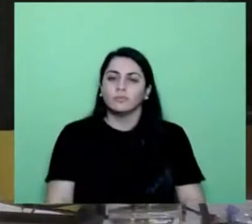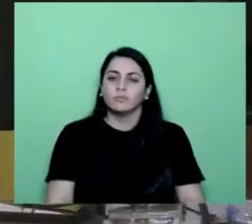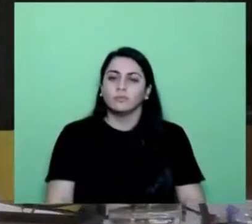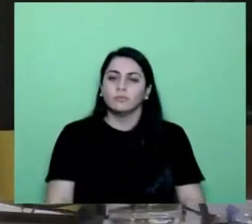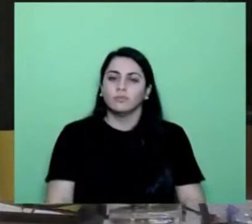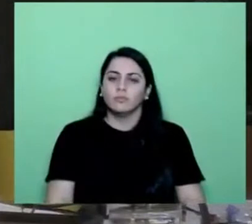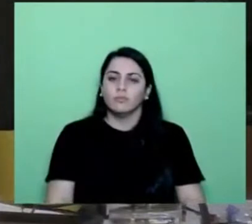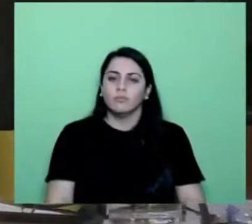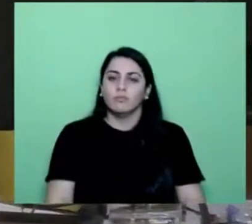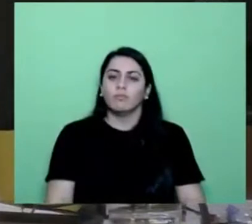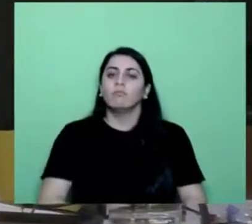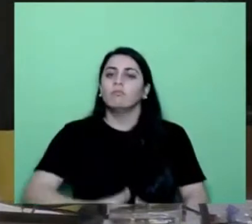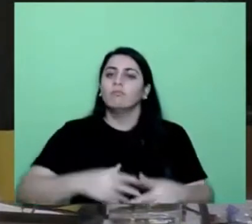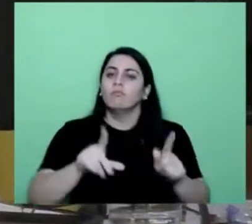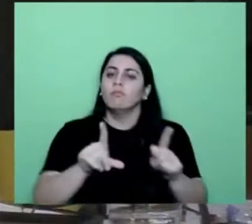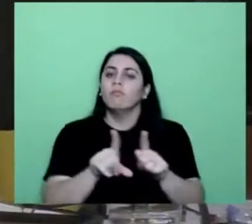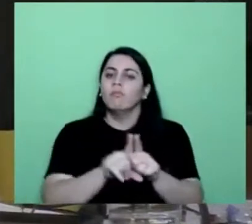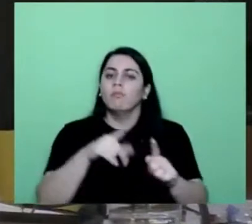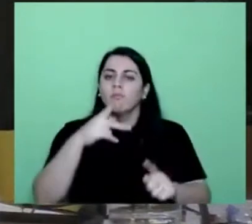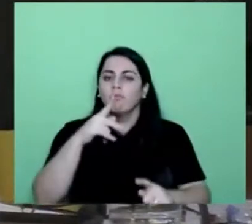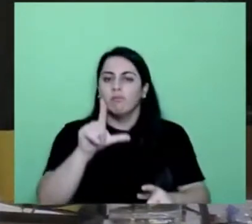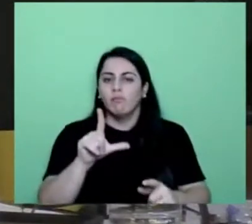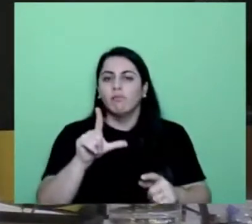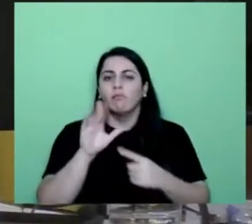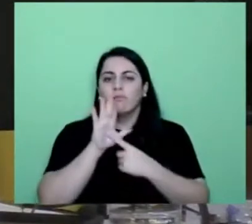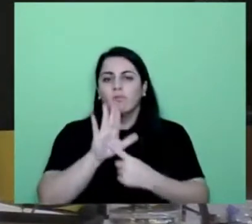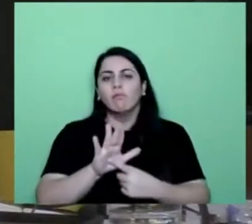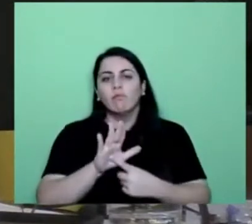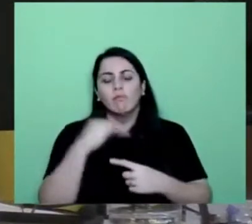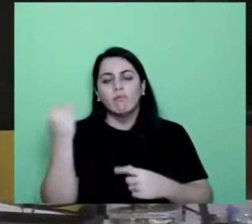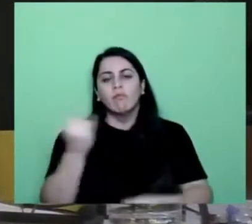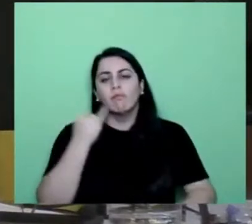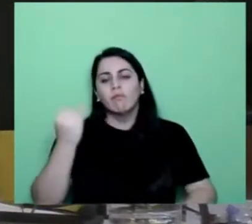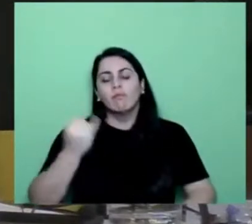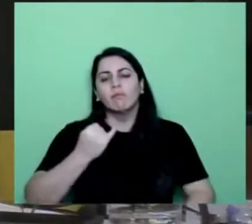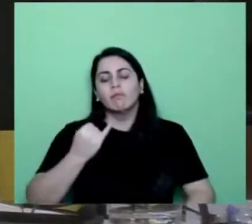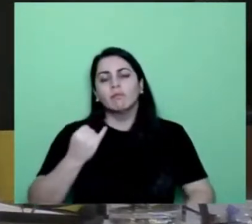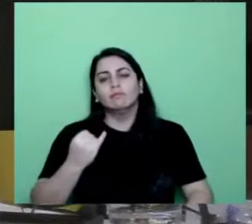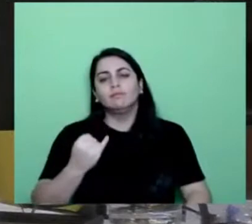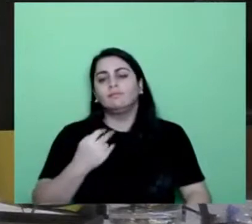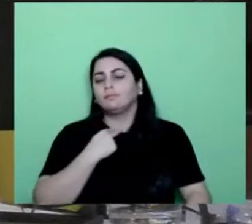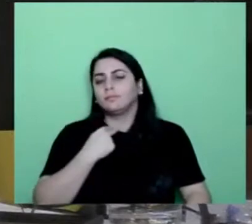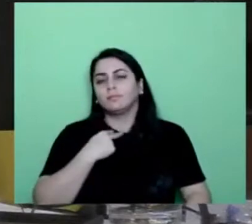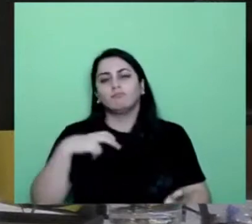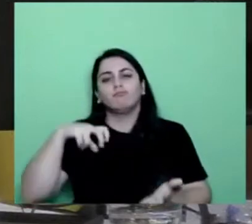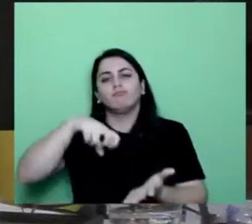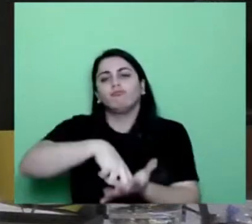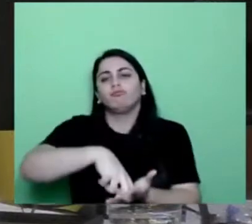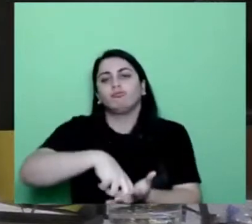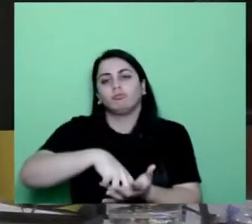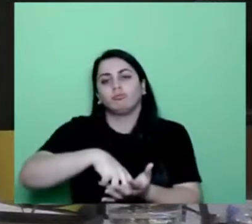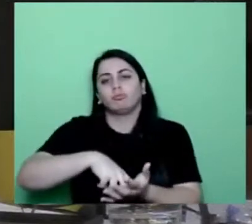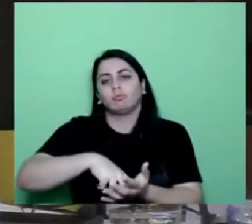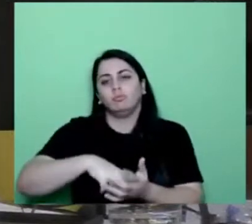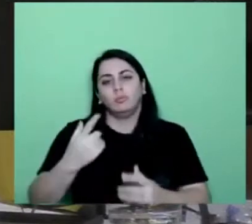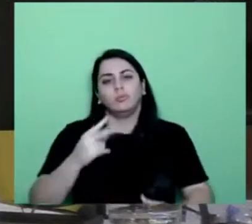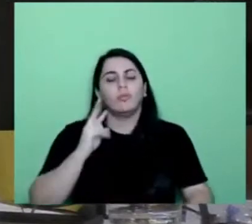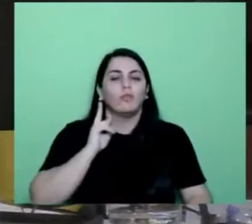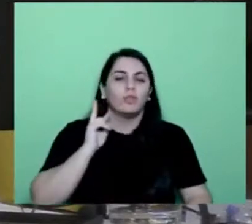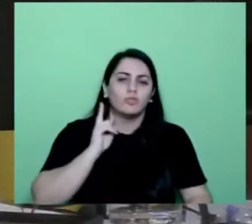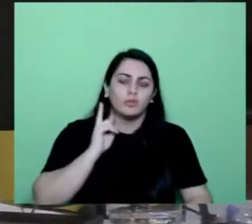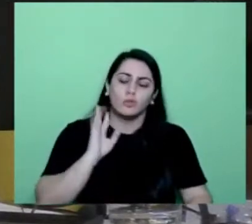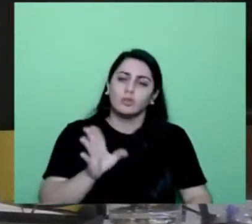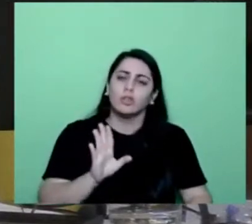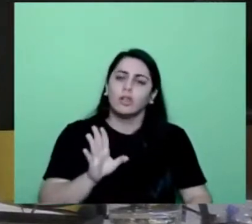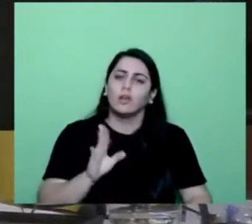Uma coisa, gente, que o PL traz muito forte é que chega, basta de punir a vítima. A sociedade tem um histórico que ele